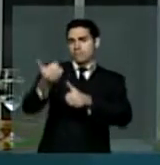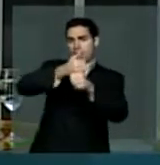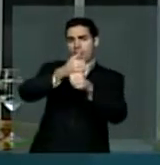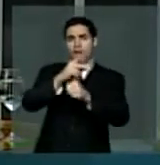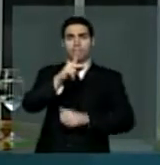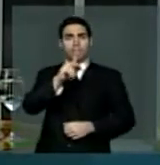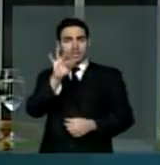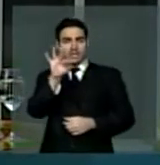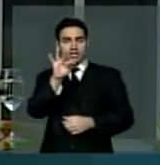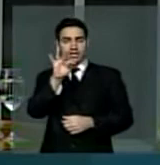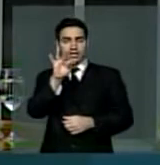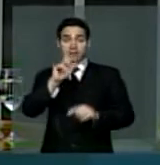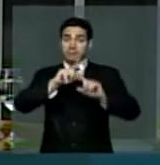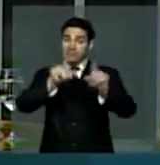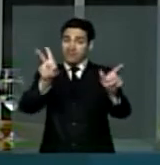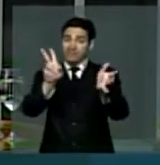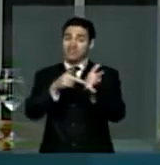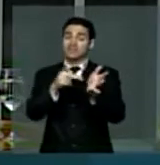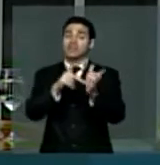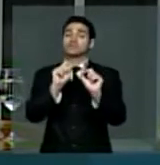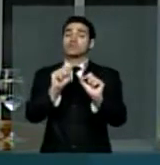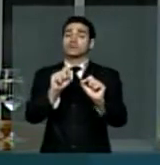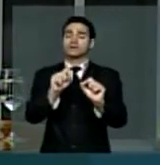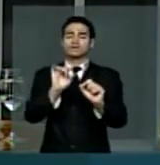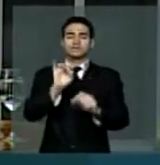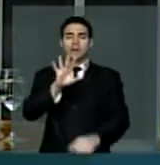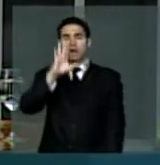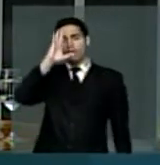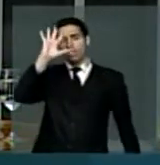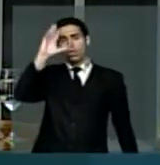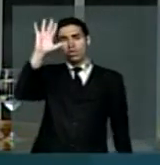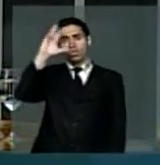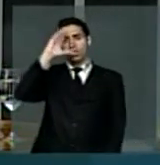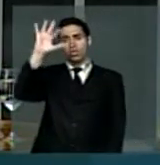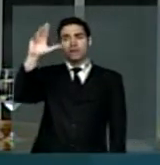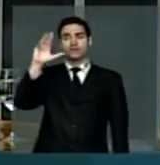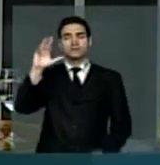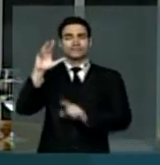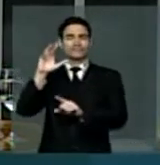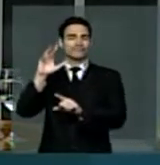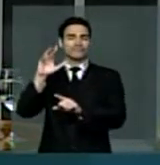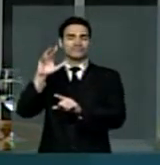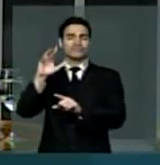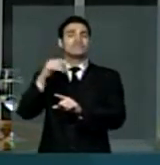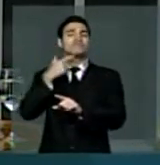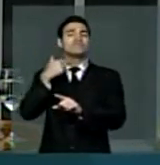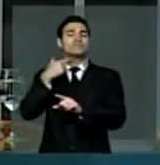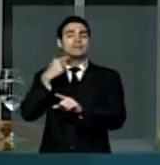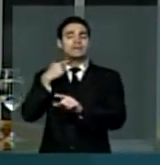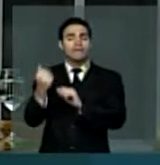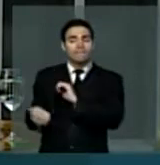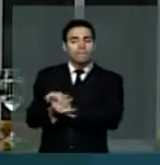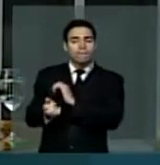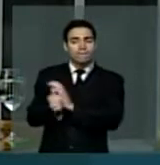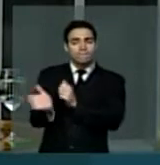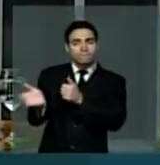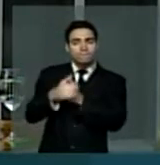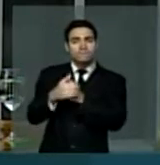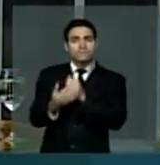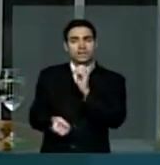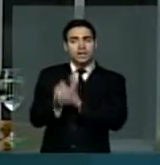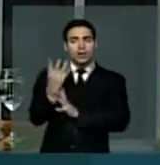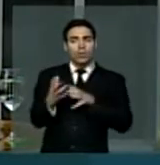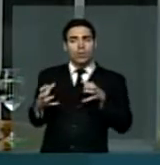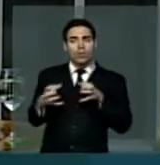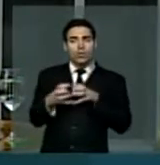mas que, na verdade, estava em jogo apenas a montagem de uma chapa de oposição ao governo da